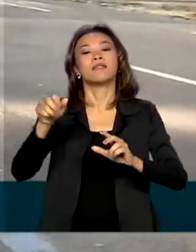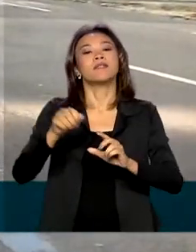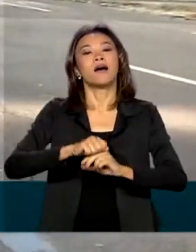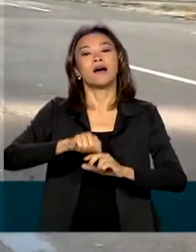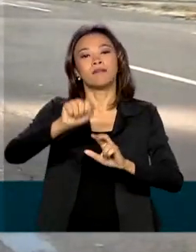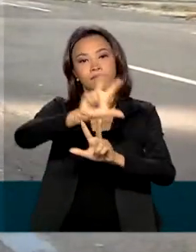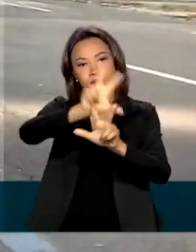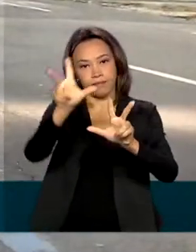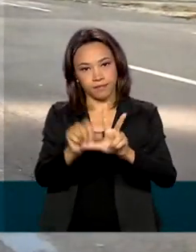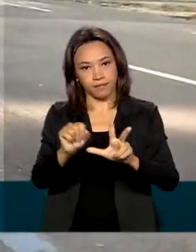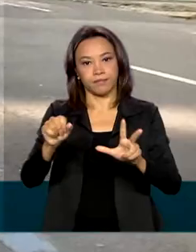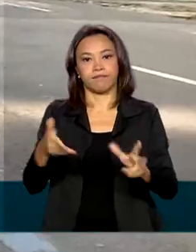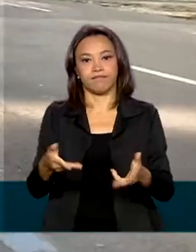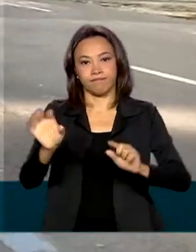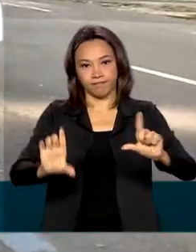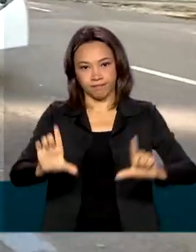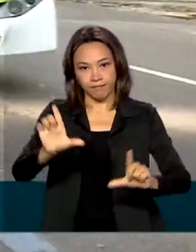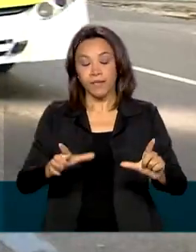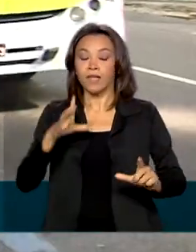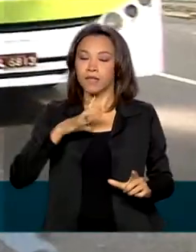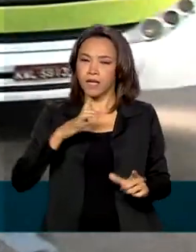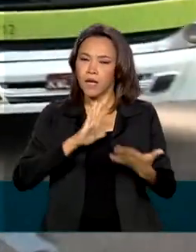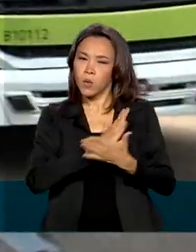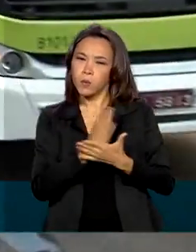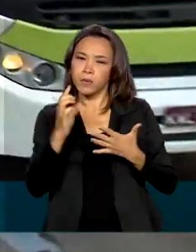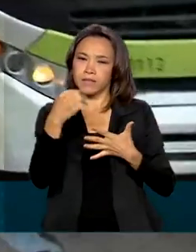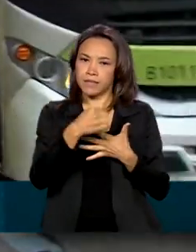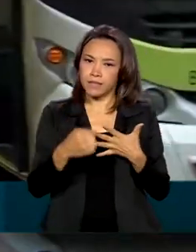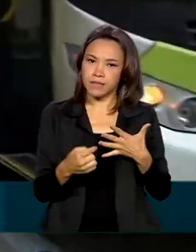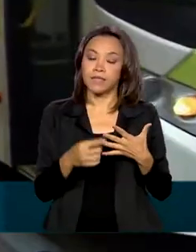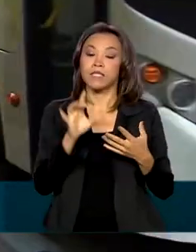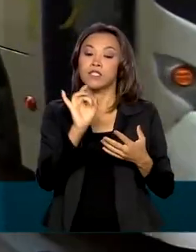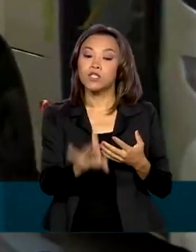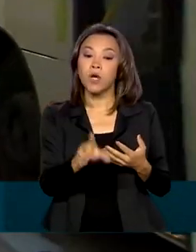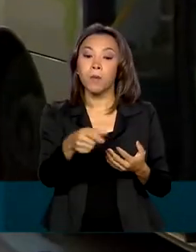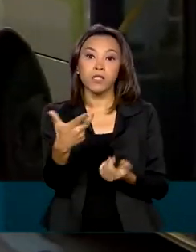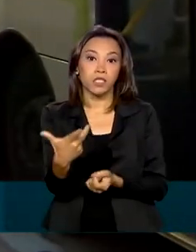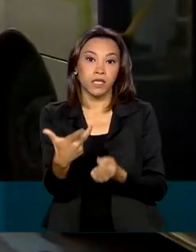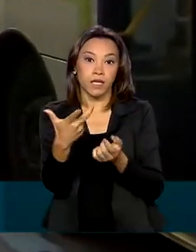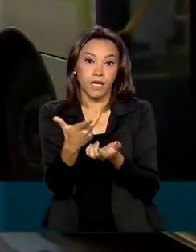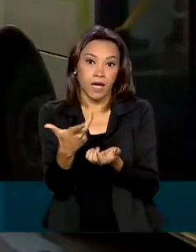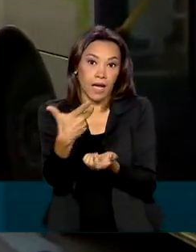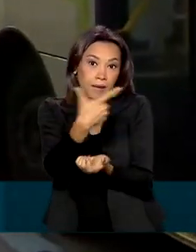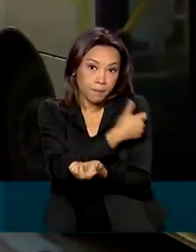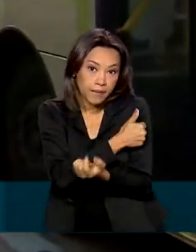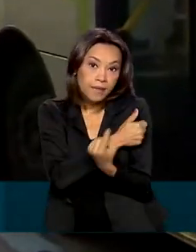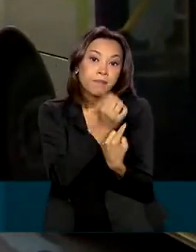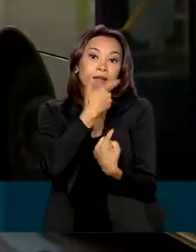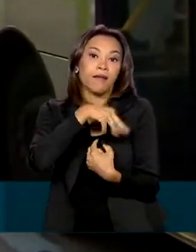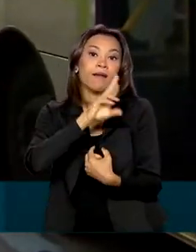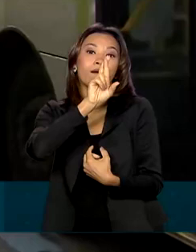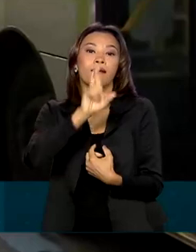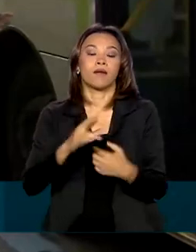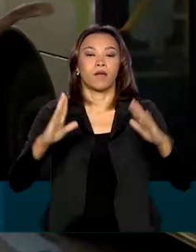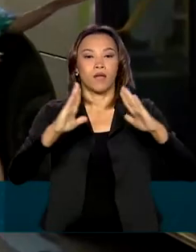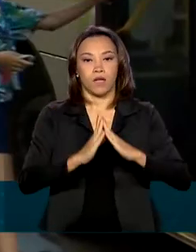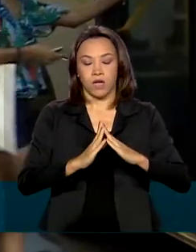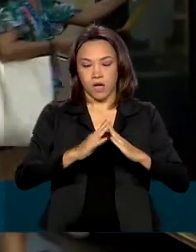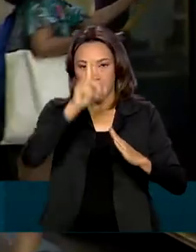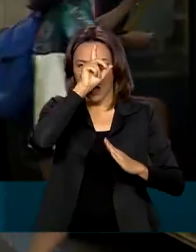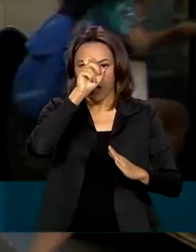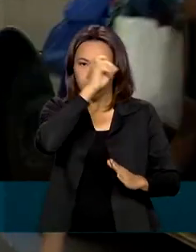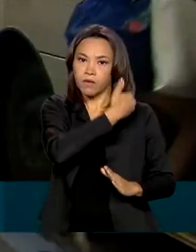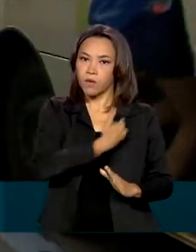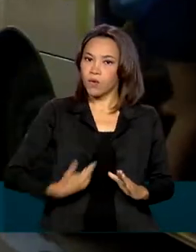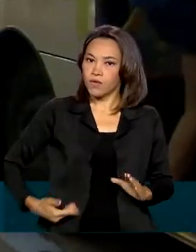liberação da vacina com algumas restrições. O imunizante só pode ser aplicado pelo SUS. Quanto aos insumos necessários para a